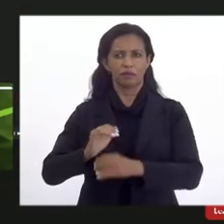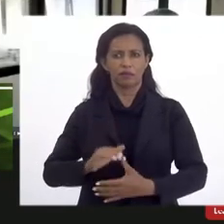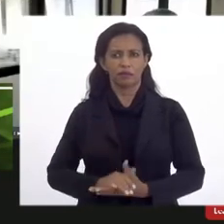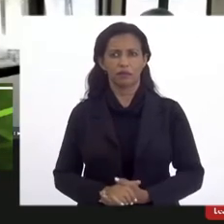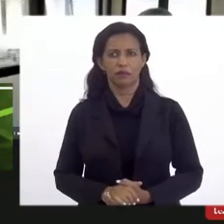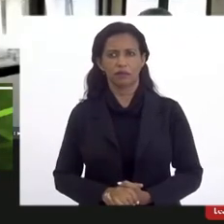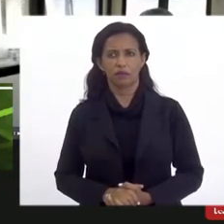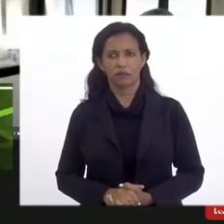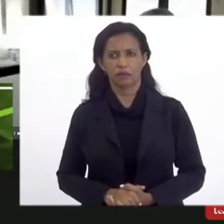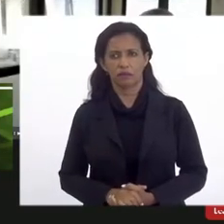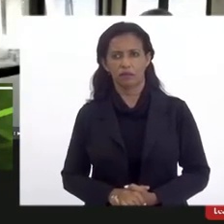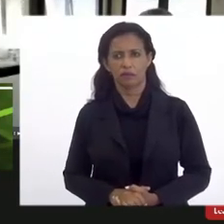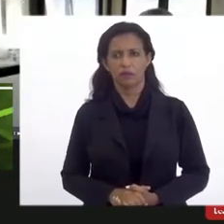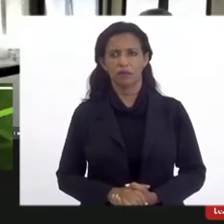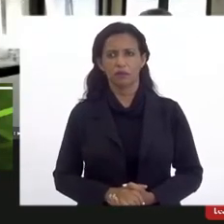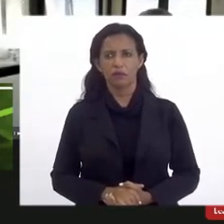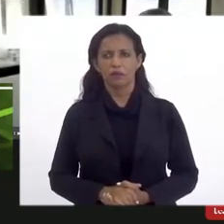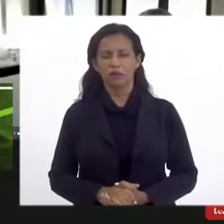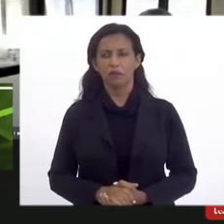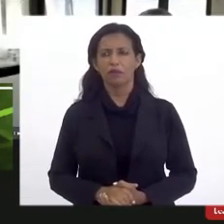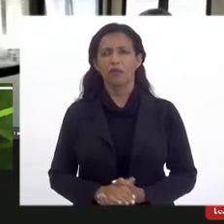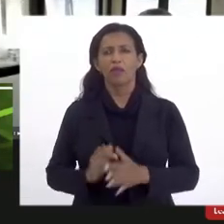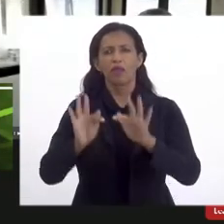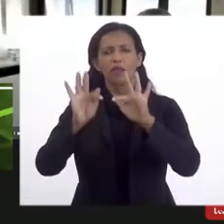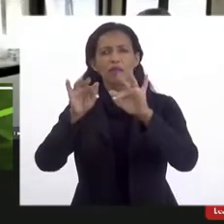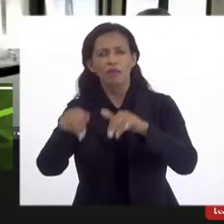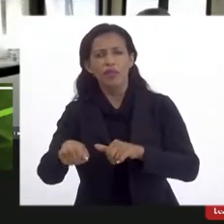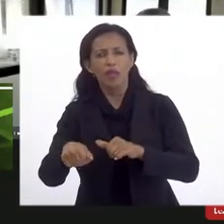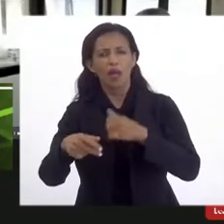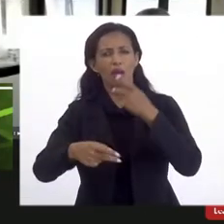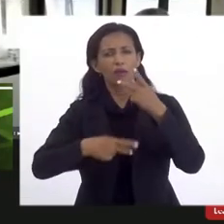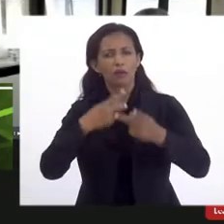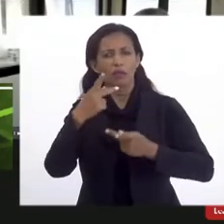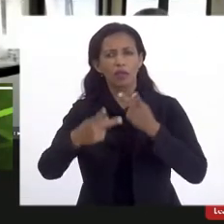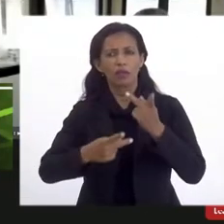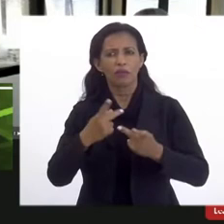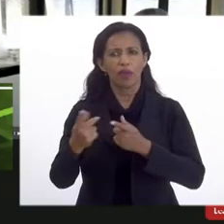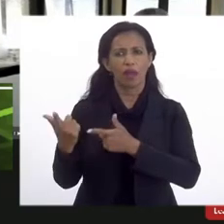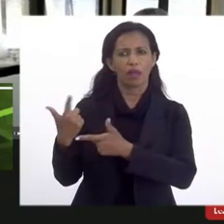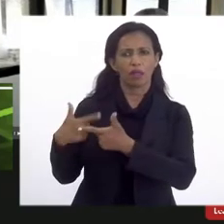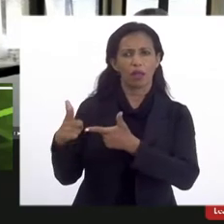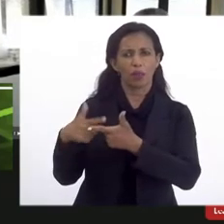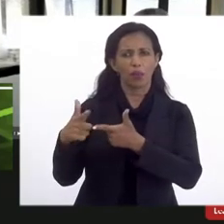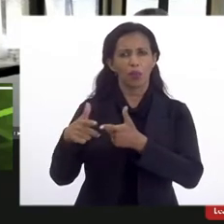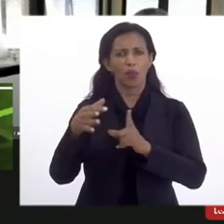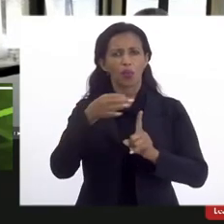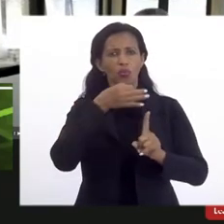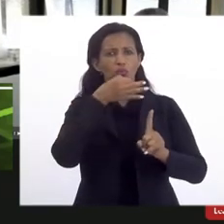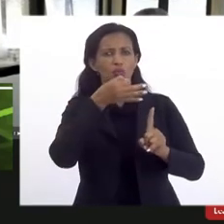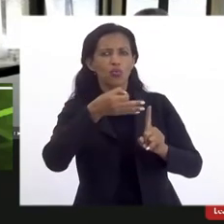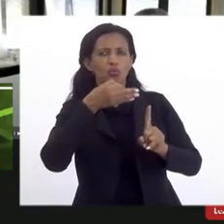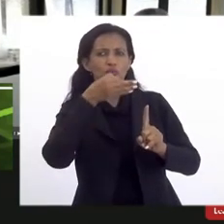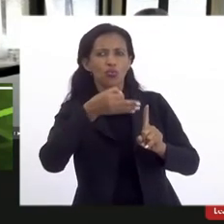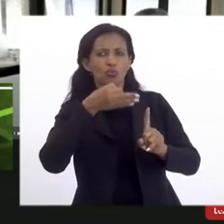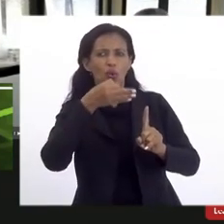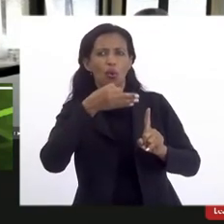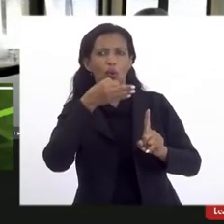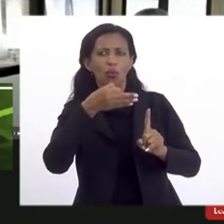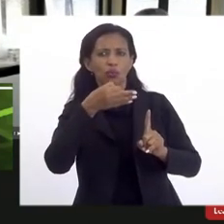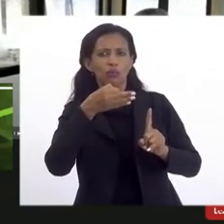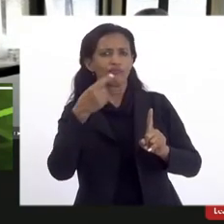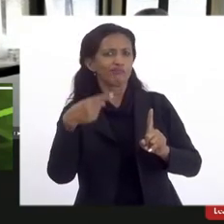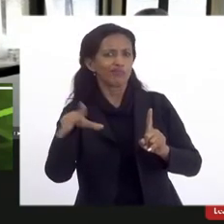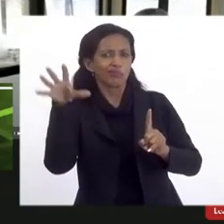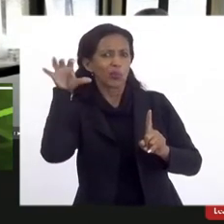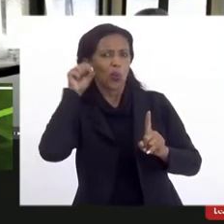Oi, senhor Guilherme, na parte final da sua fala, teve um probleminha no áudio, a gente não ouviu o último minuto após o